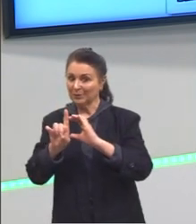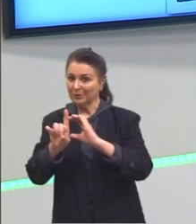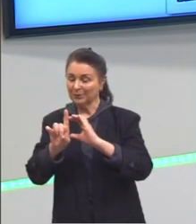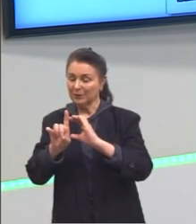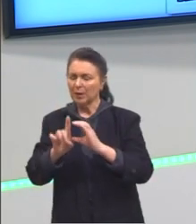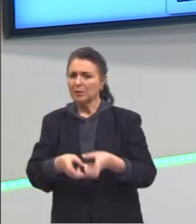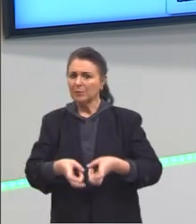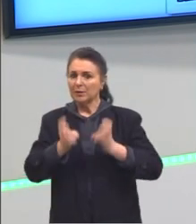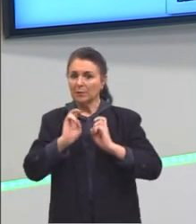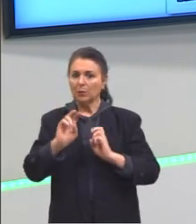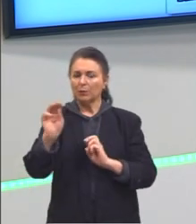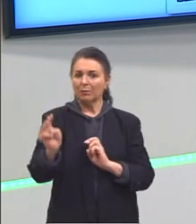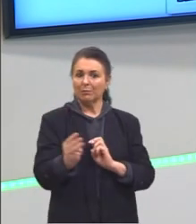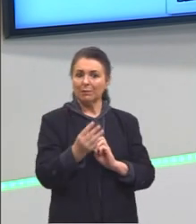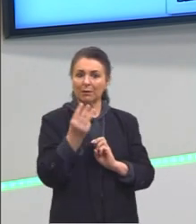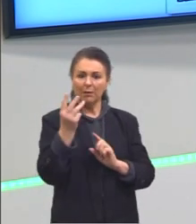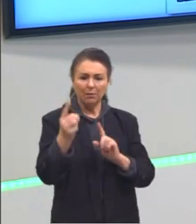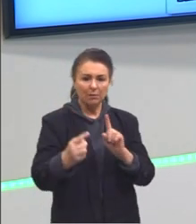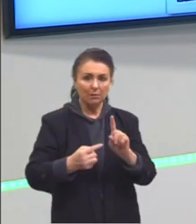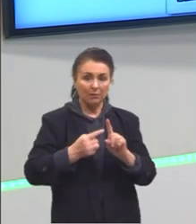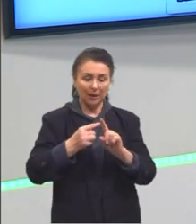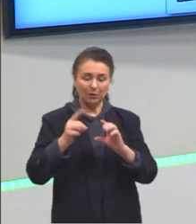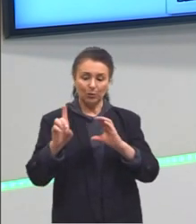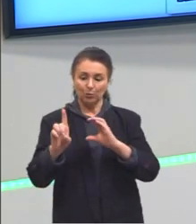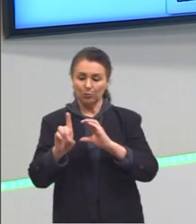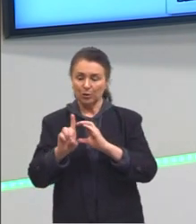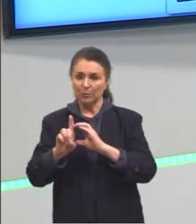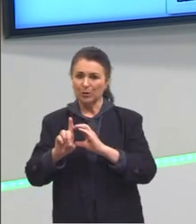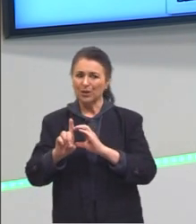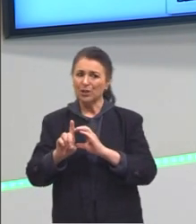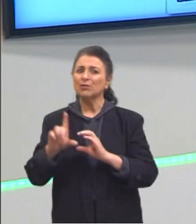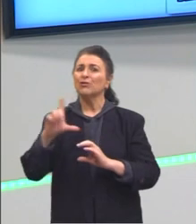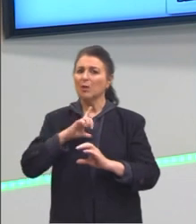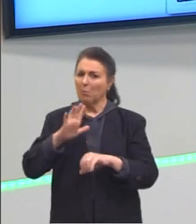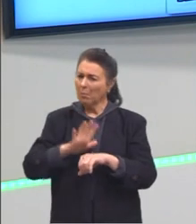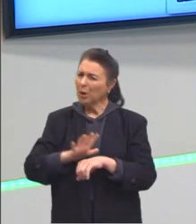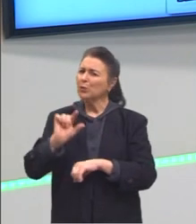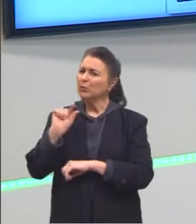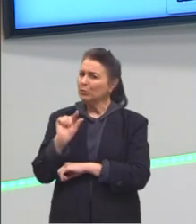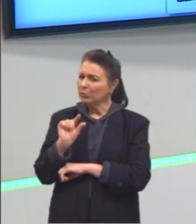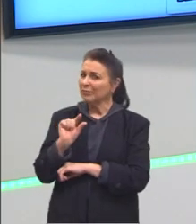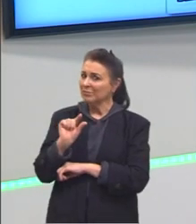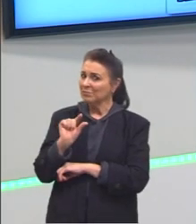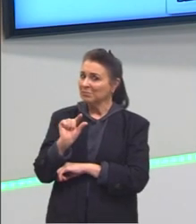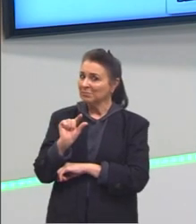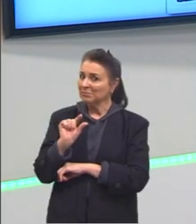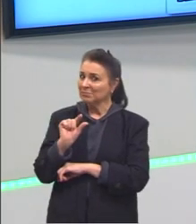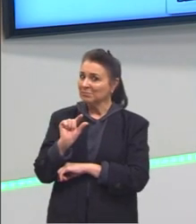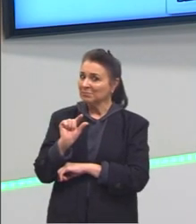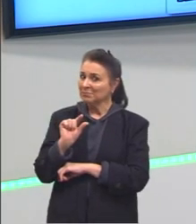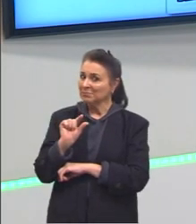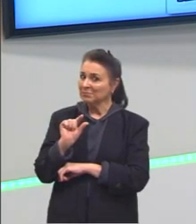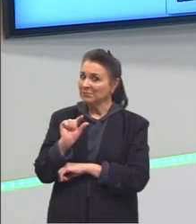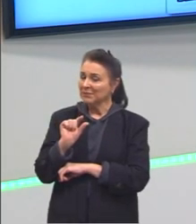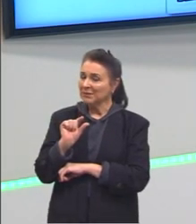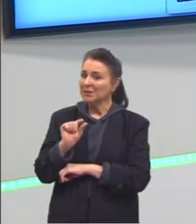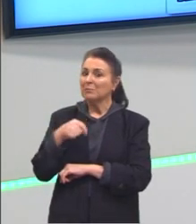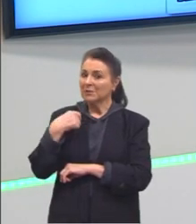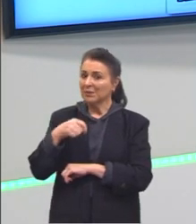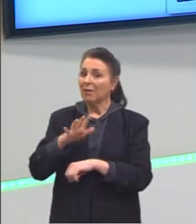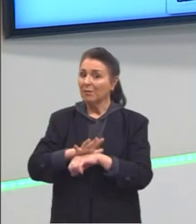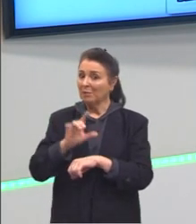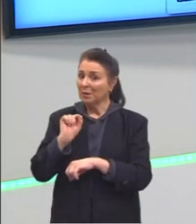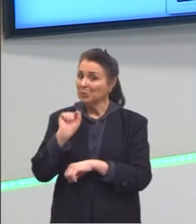que dava três vezes a medida do diâmetro e ainda ficava ali um bocadinho, né, ficava um pedacinho faltando. Essa